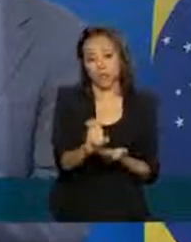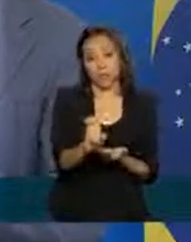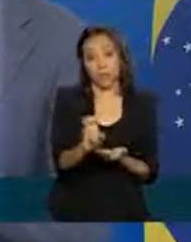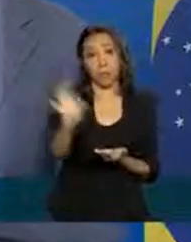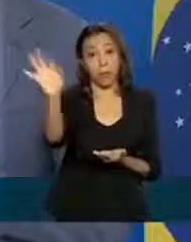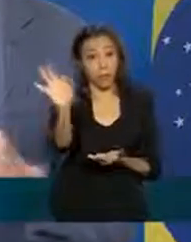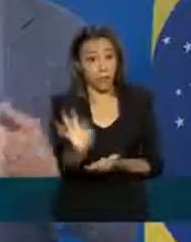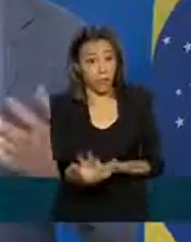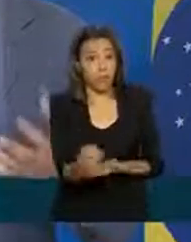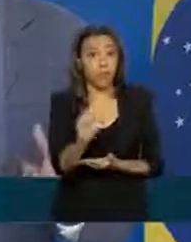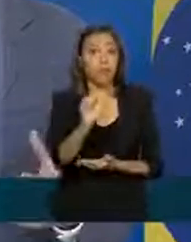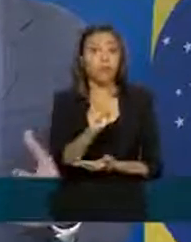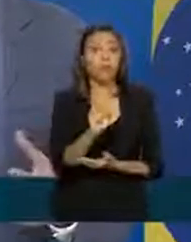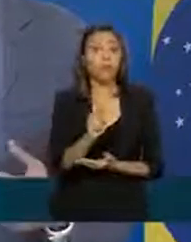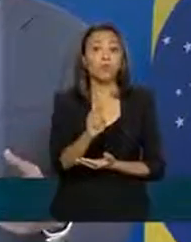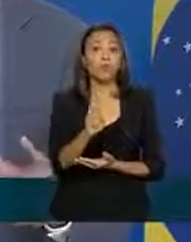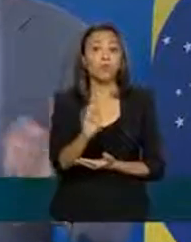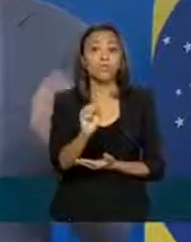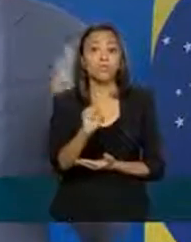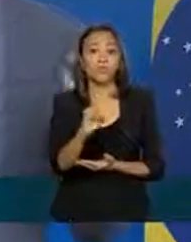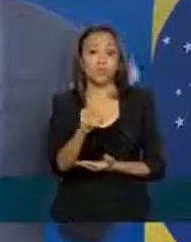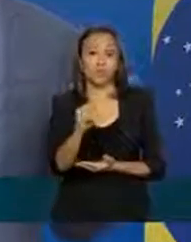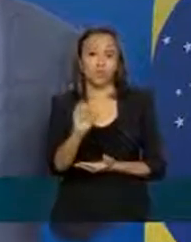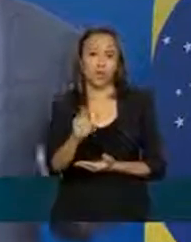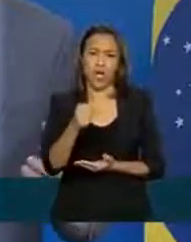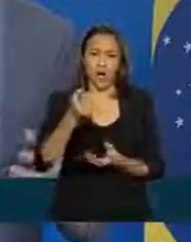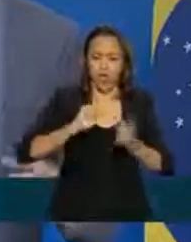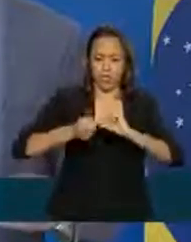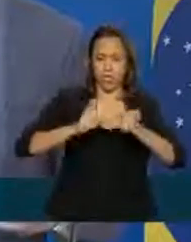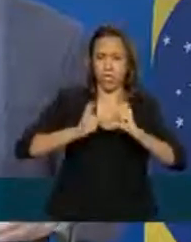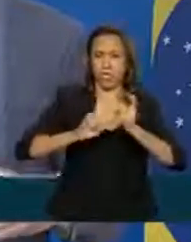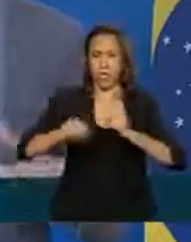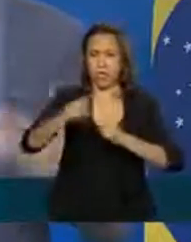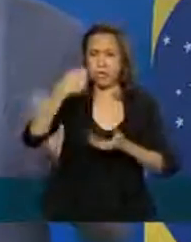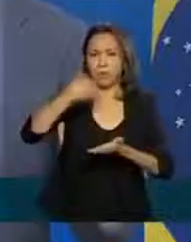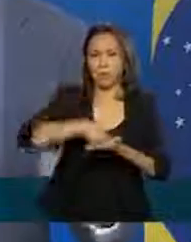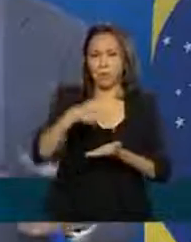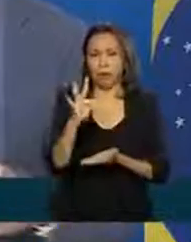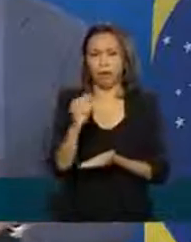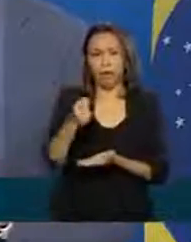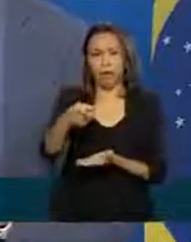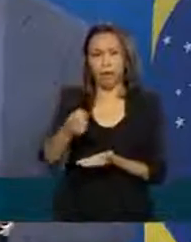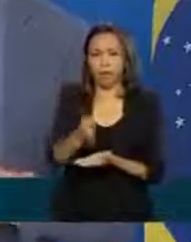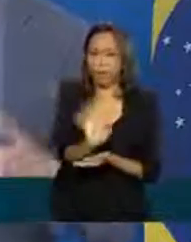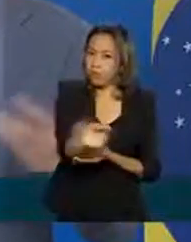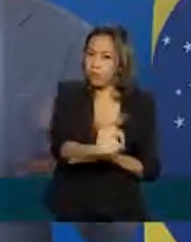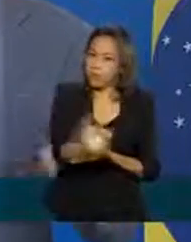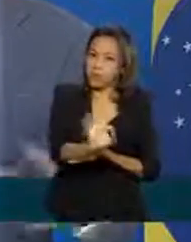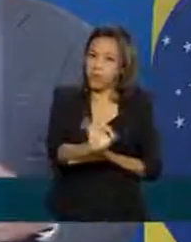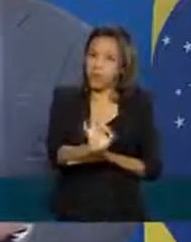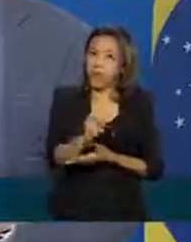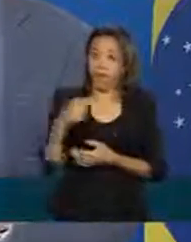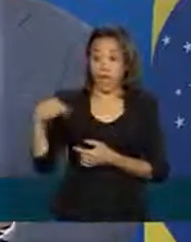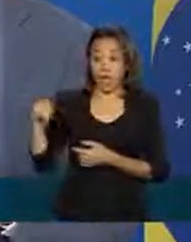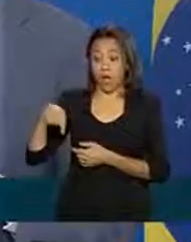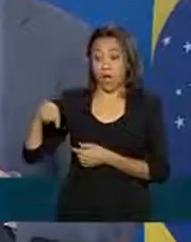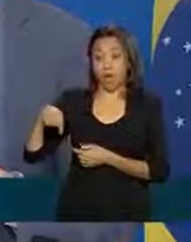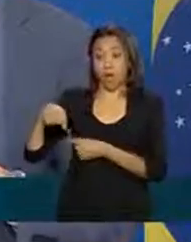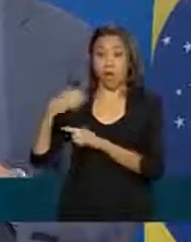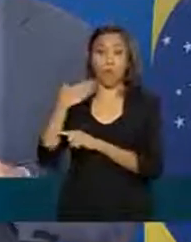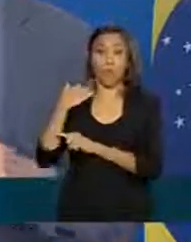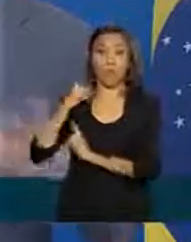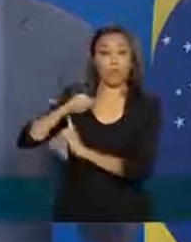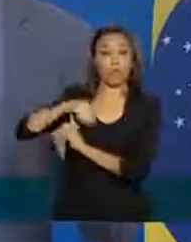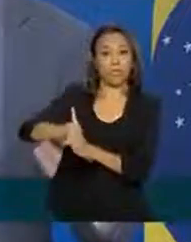esforço e não está cobrando pelos custos operacionais a função do banco central é supervisionar e averiguar que está